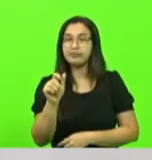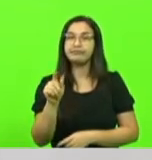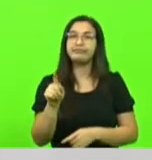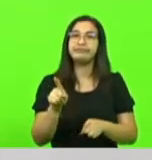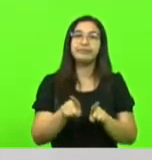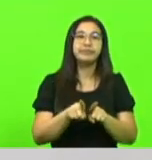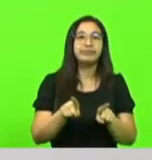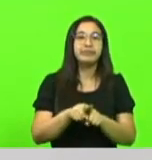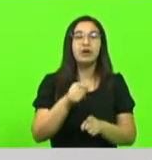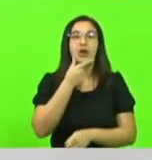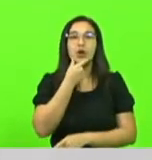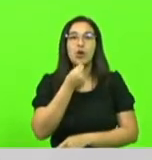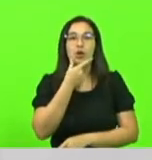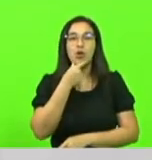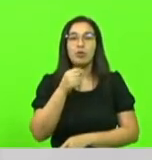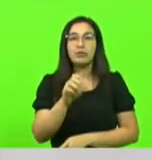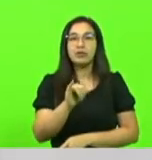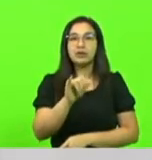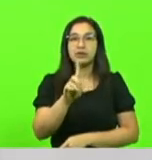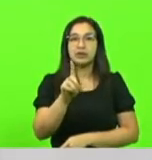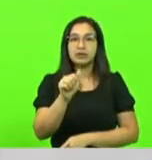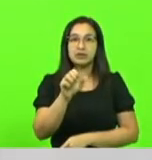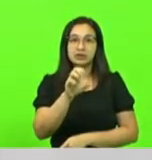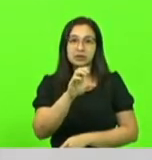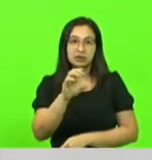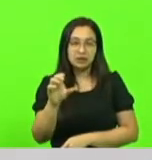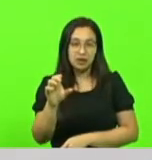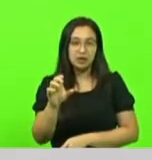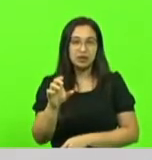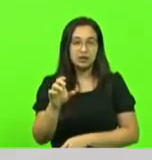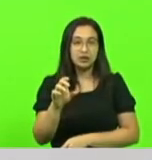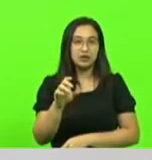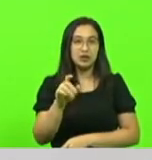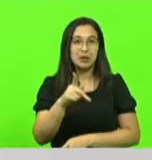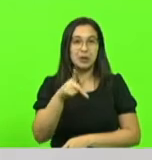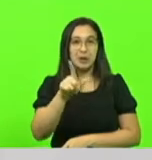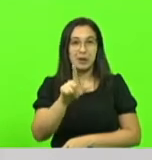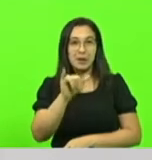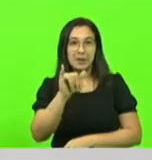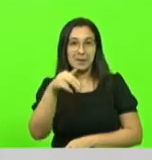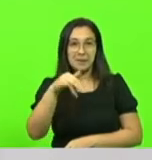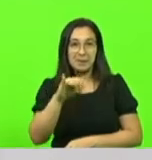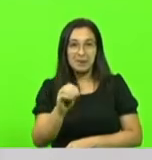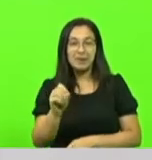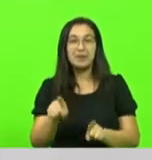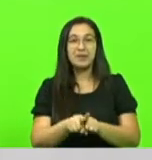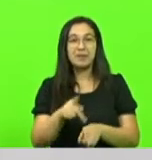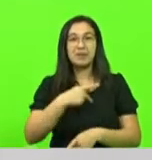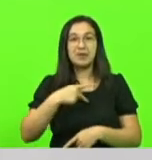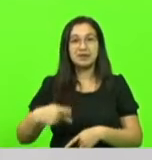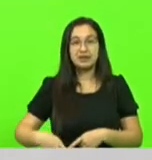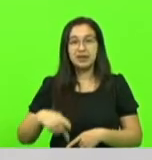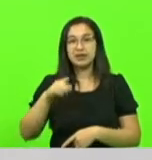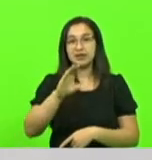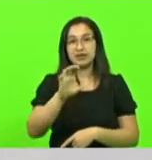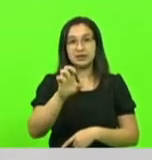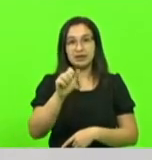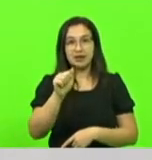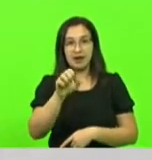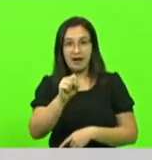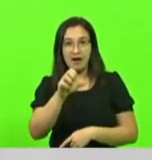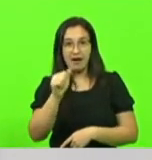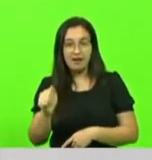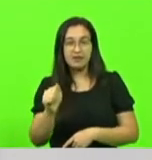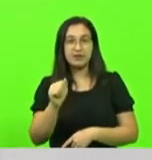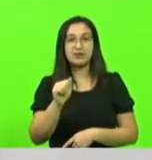presidente da SIDASC, o Plínio de Castro, e o nosso presidente da CEASA, o Jacob Bossi, que tem feito um grande